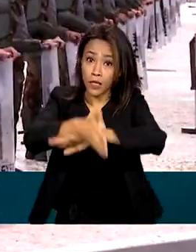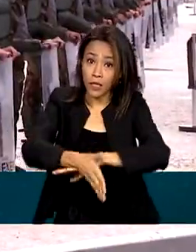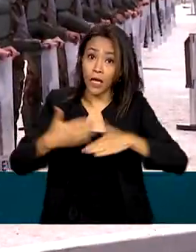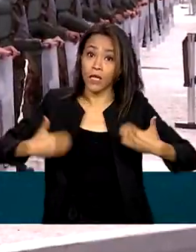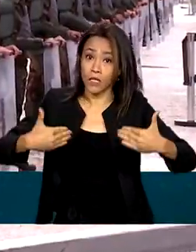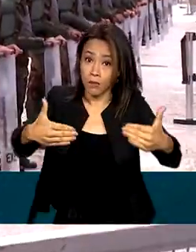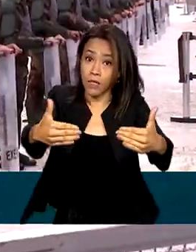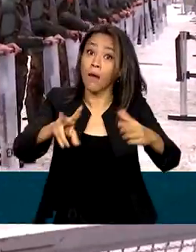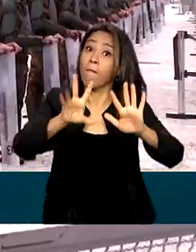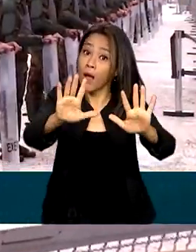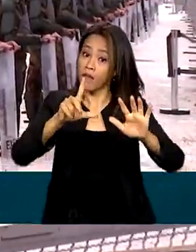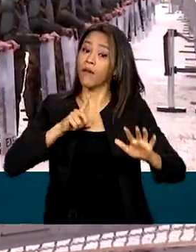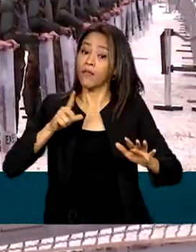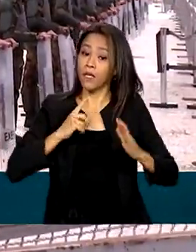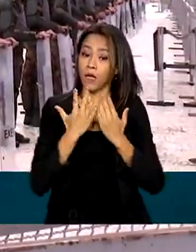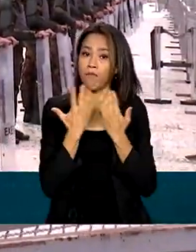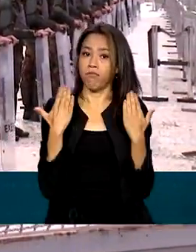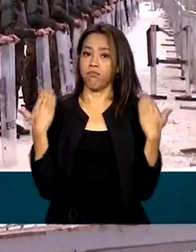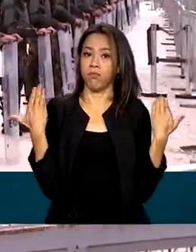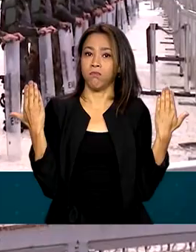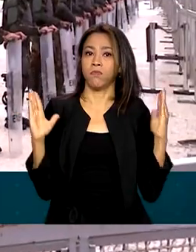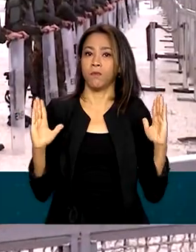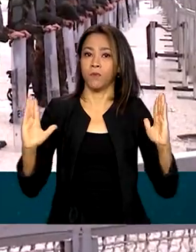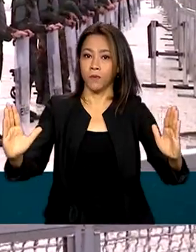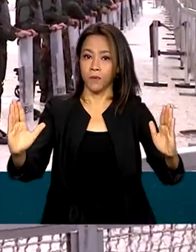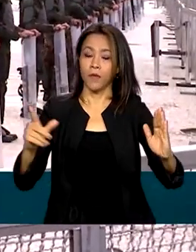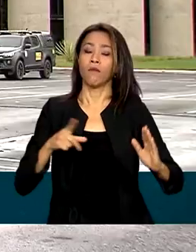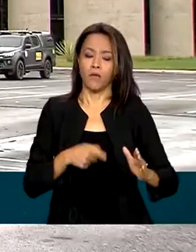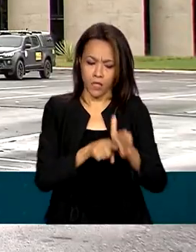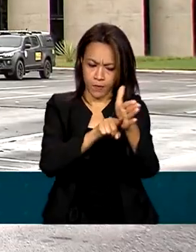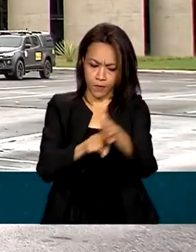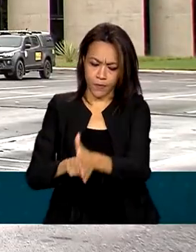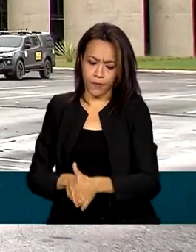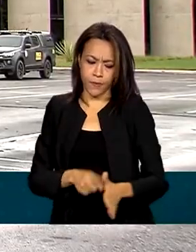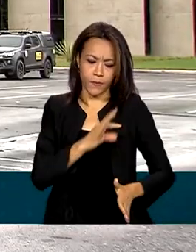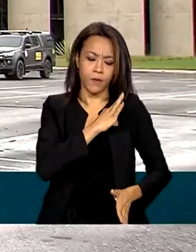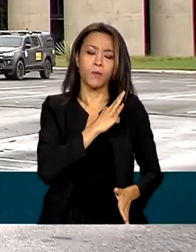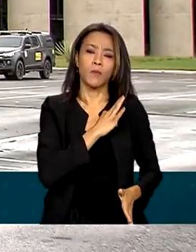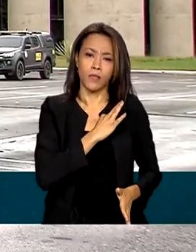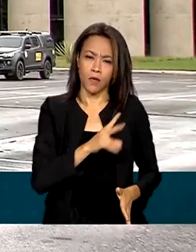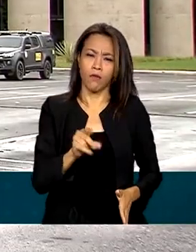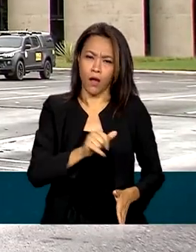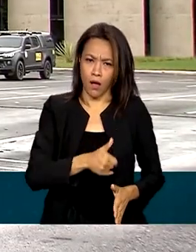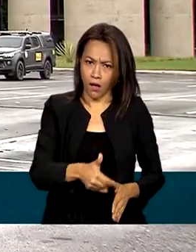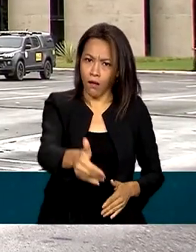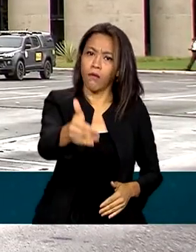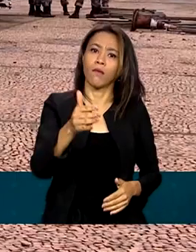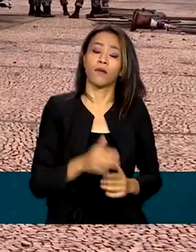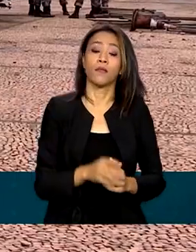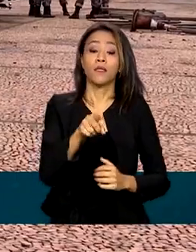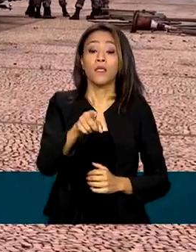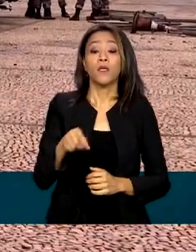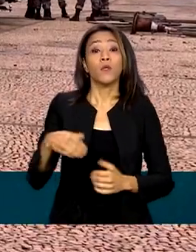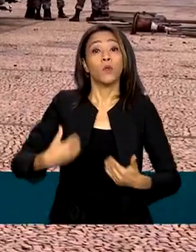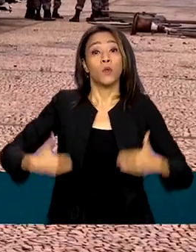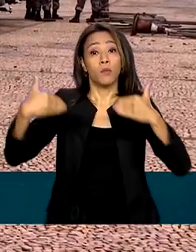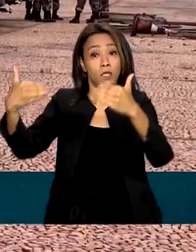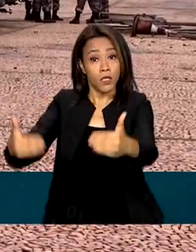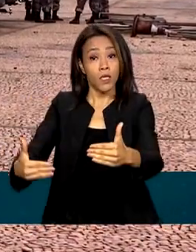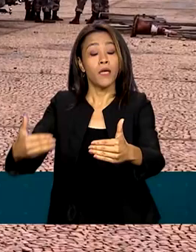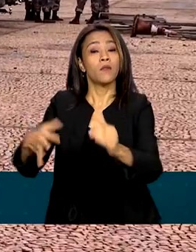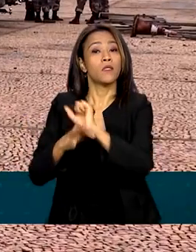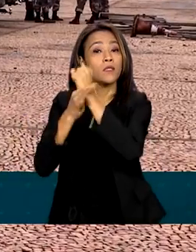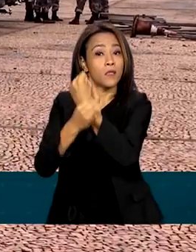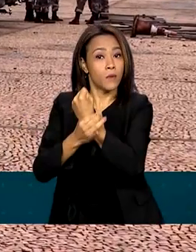mas vai haver barreiras, bloqueios e revistas. O Ministério da Justiça e Segurança Pública autorizou a